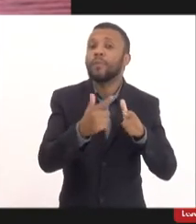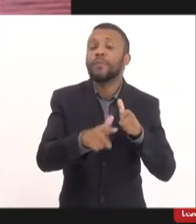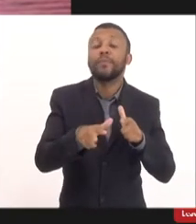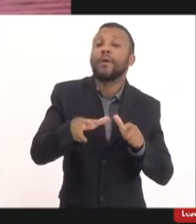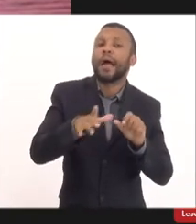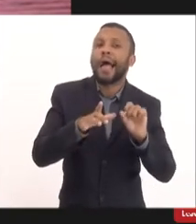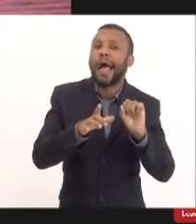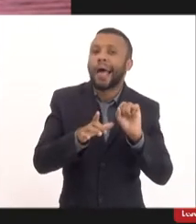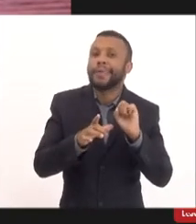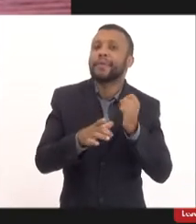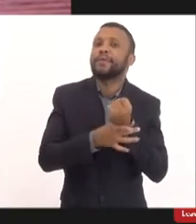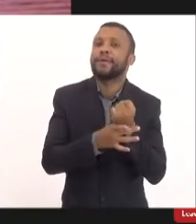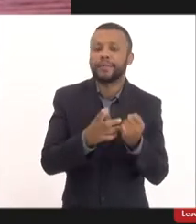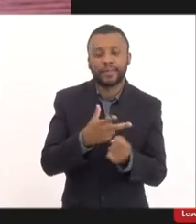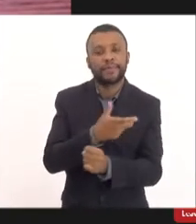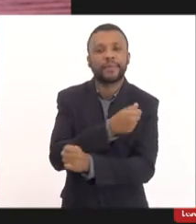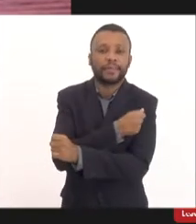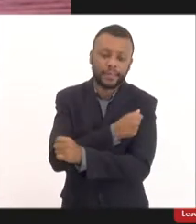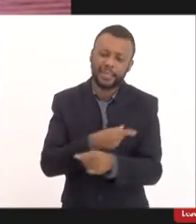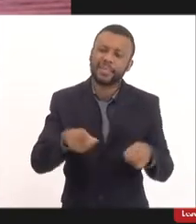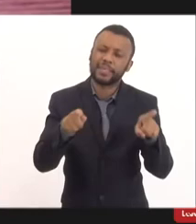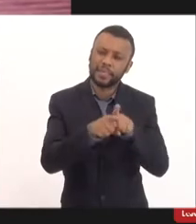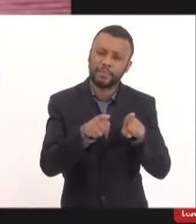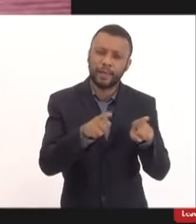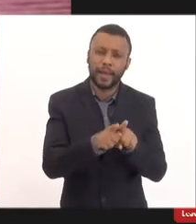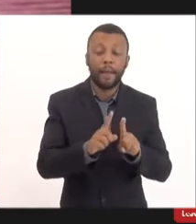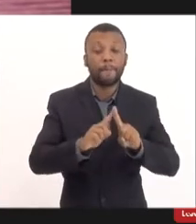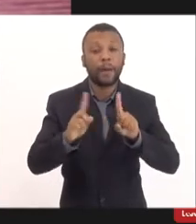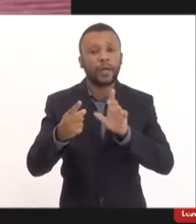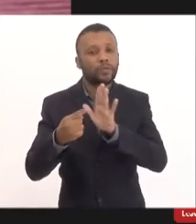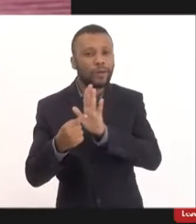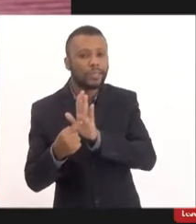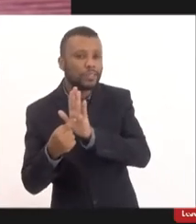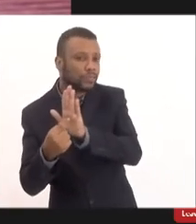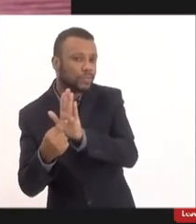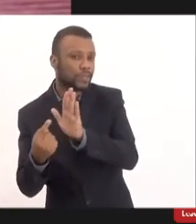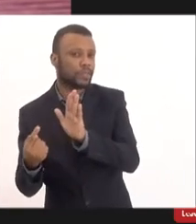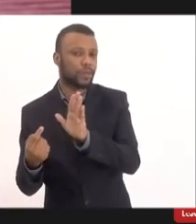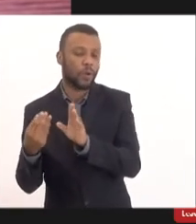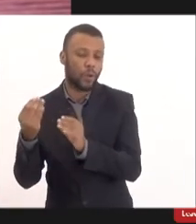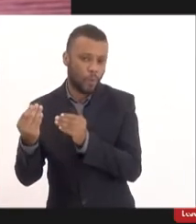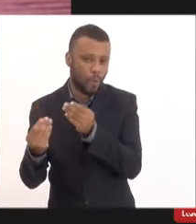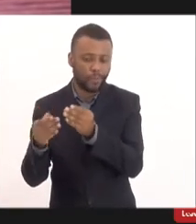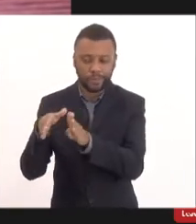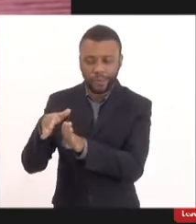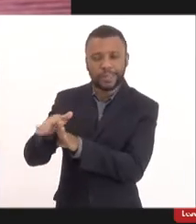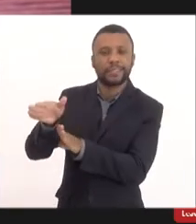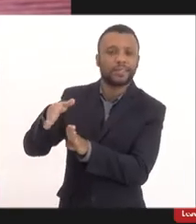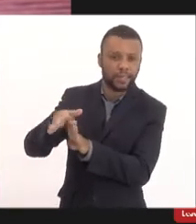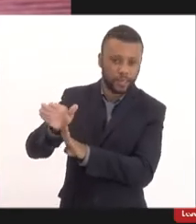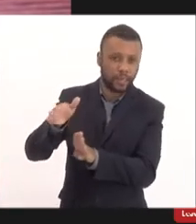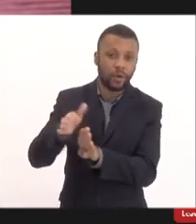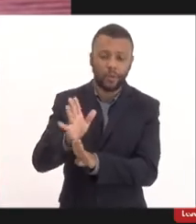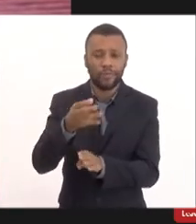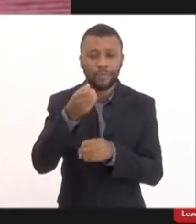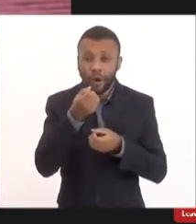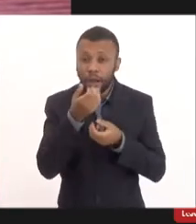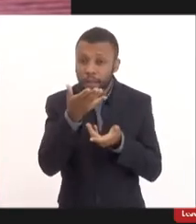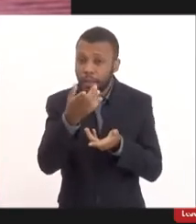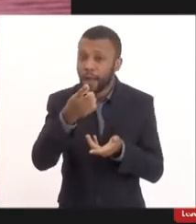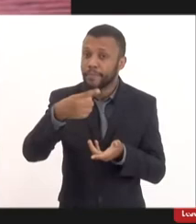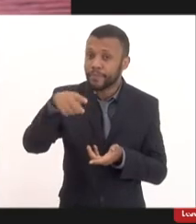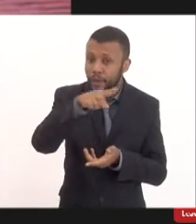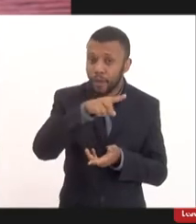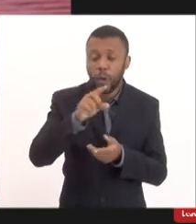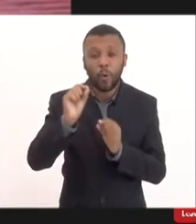ainda deixa de desejar mas é a sua indicação e vou relatar para os senhores um fato que ocorreu